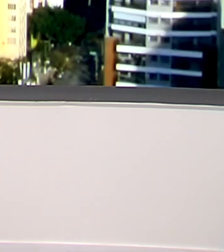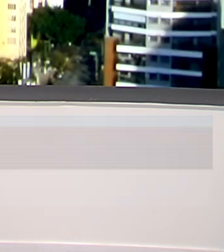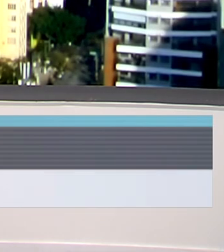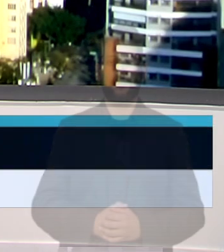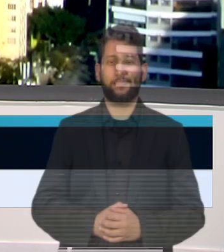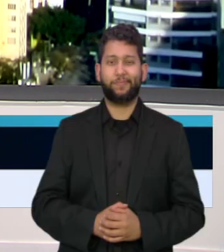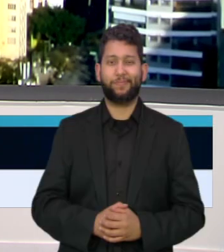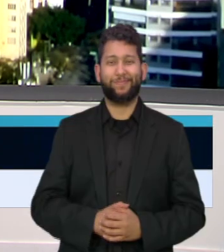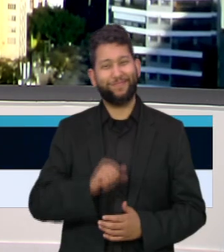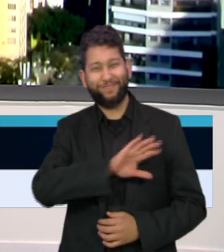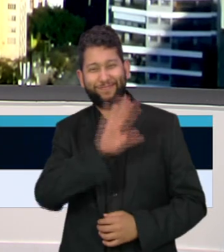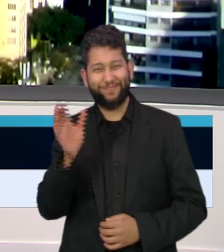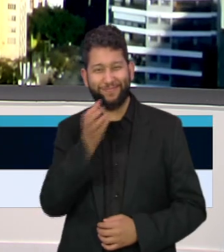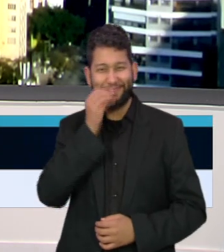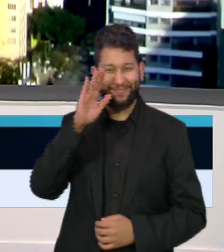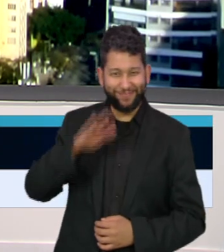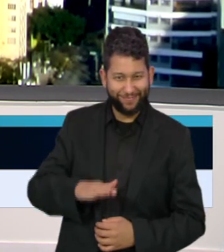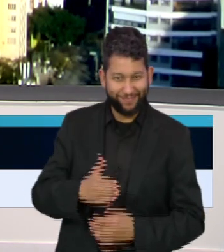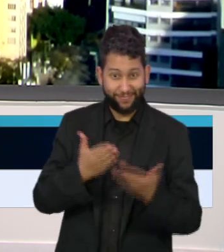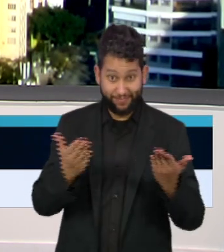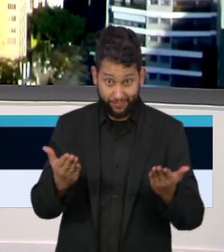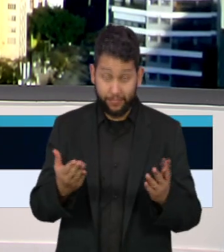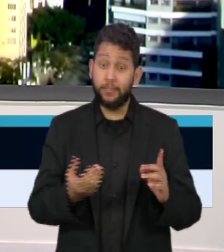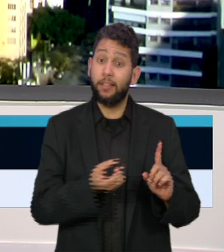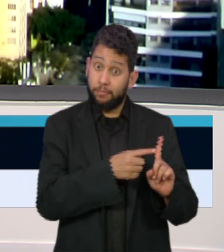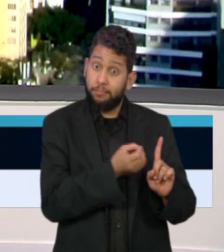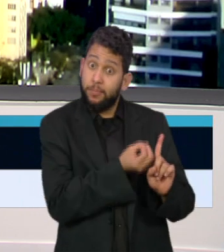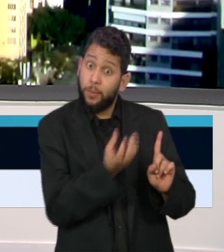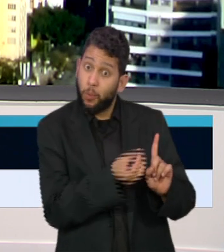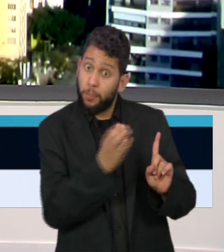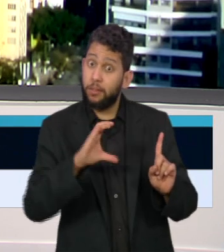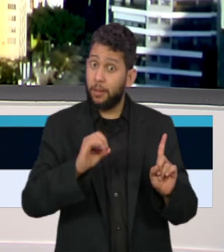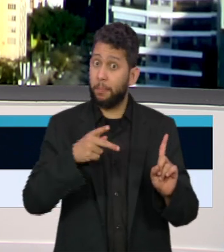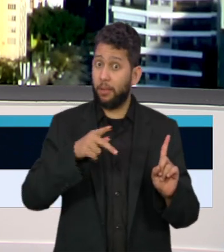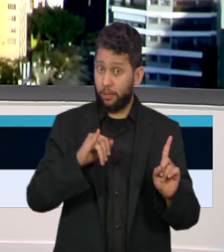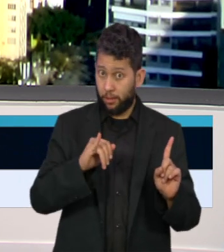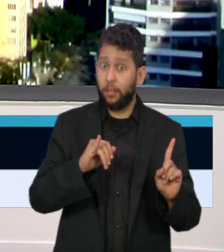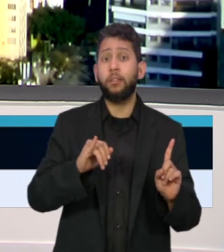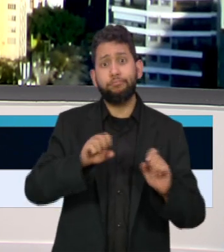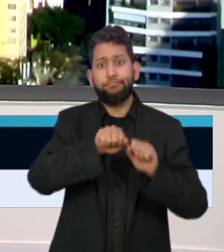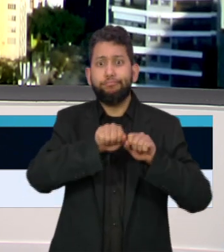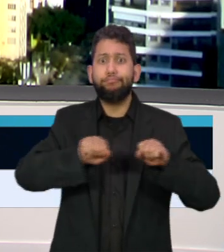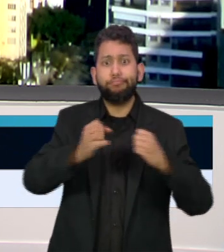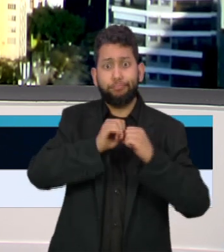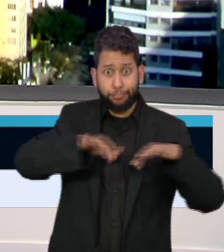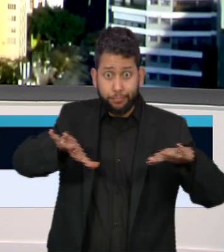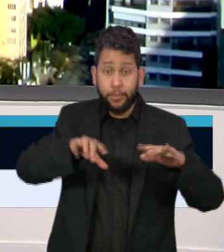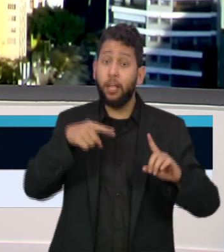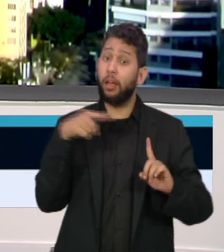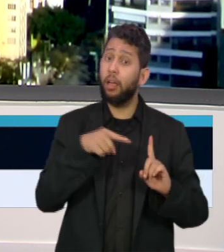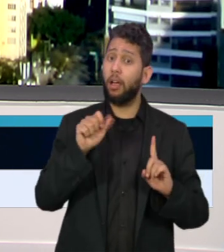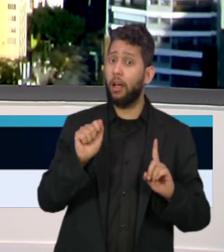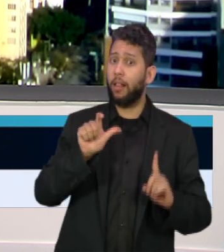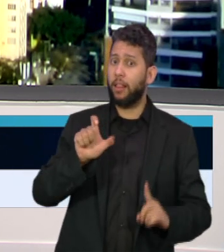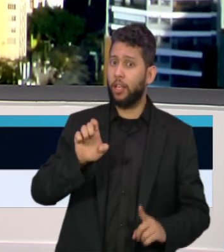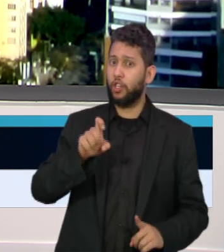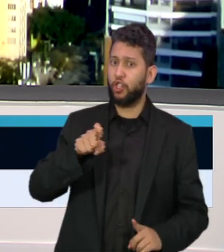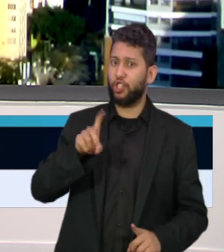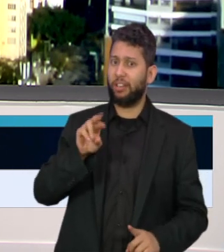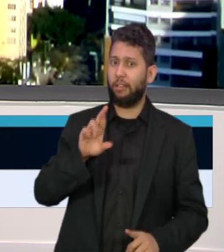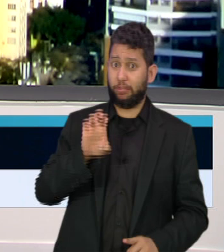Olá, boa tarde. Em depoimento à CPI da pandemia, o auditor do Tribunal de Contas da União, Alexandre Marques, se disse